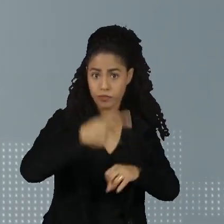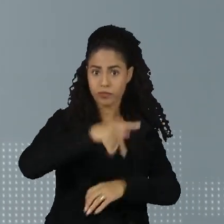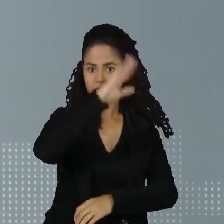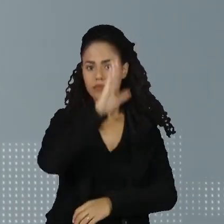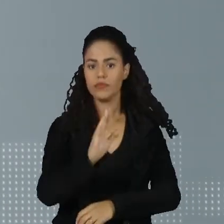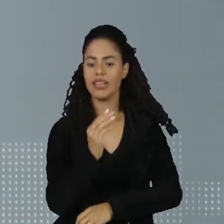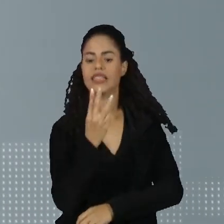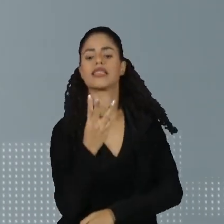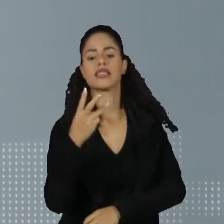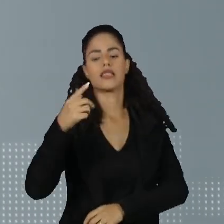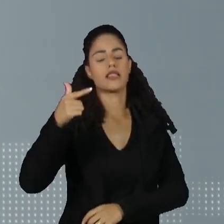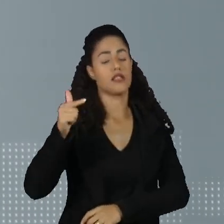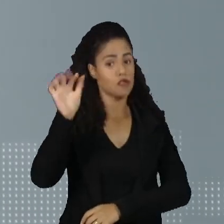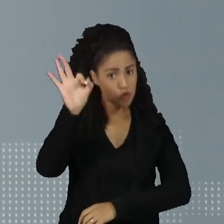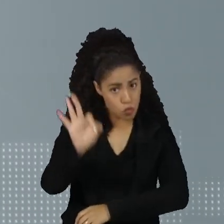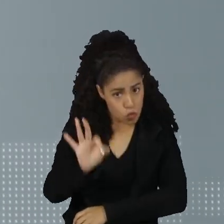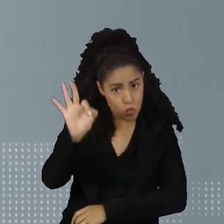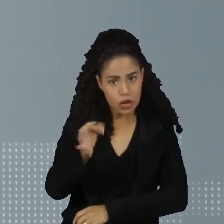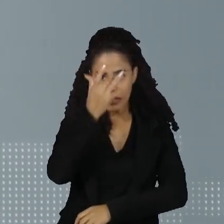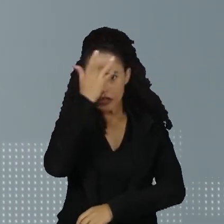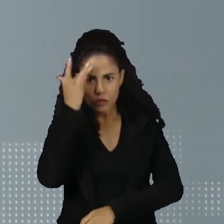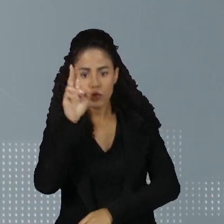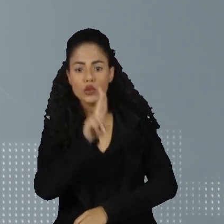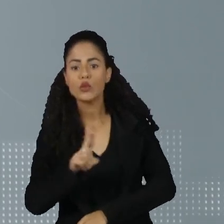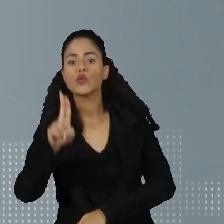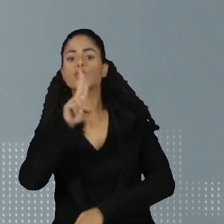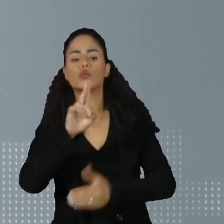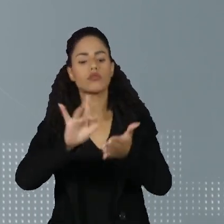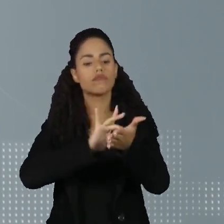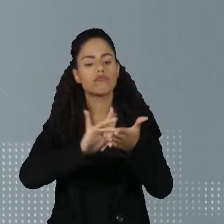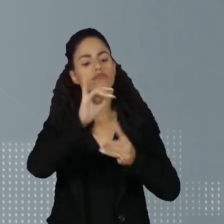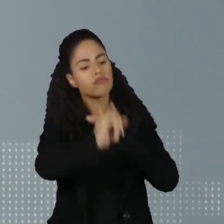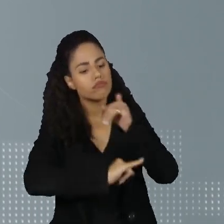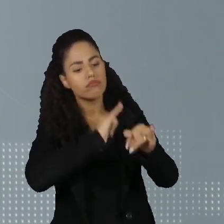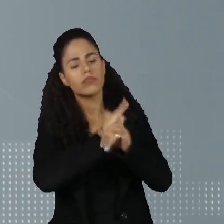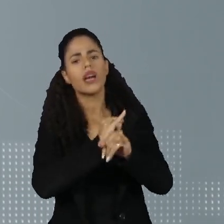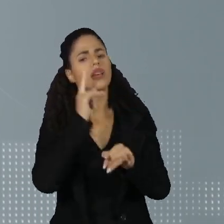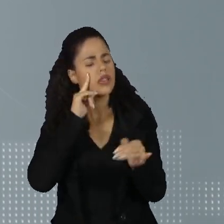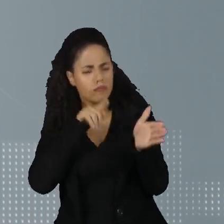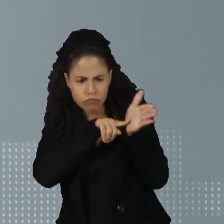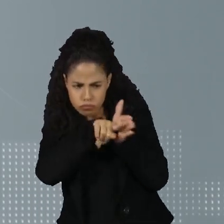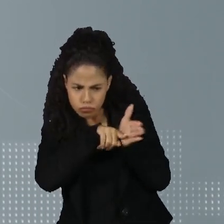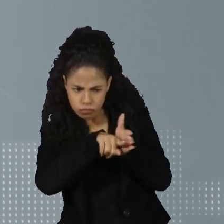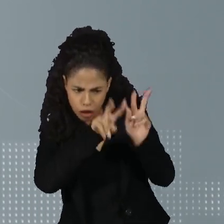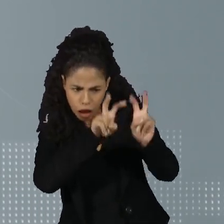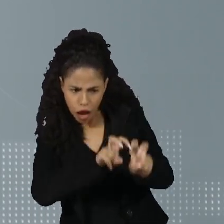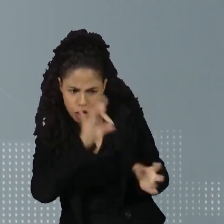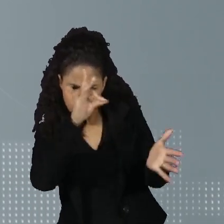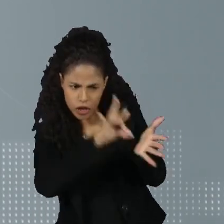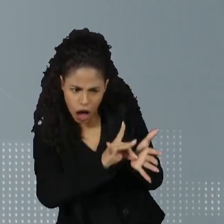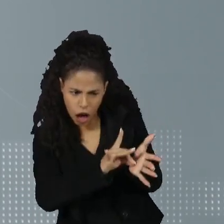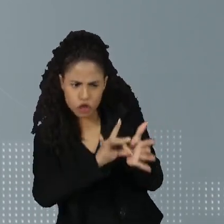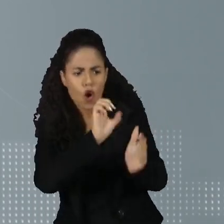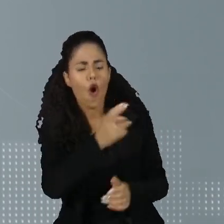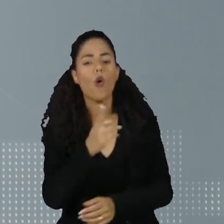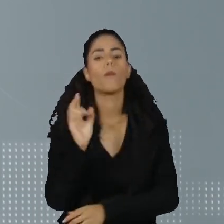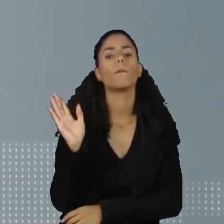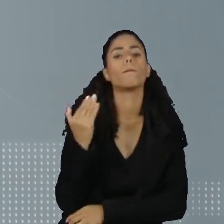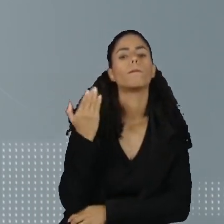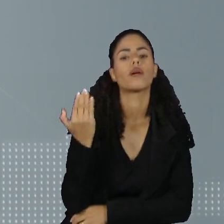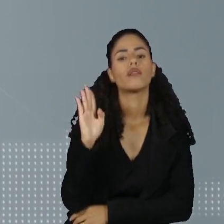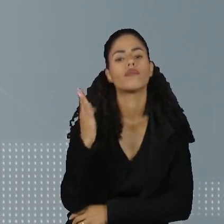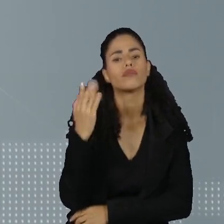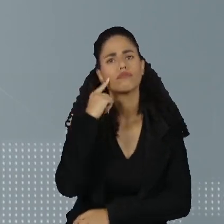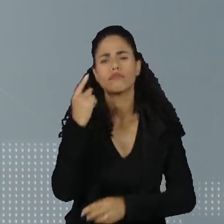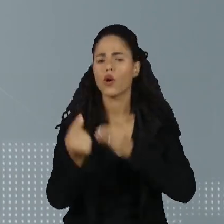só 37% dos internautas que usam o celular checam as notícias que recebem nas redes. Já para quem usa o smartphone